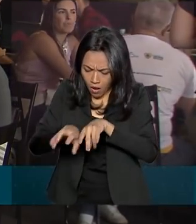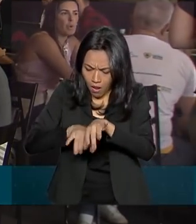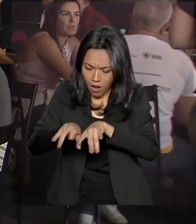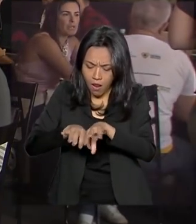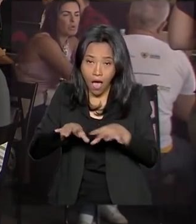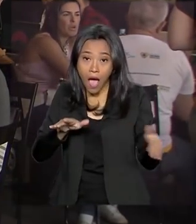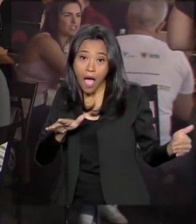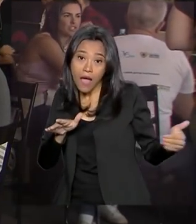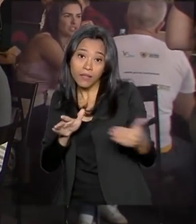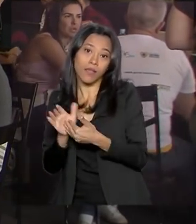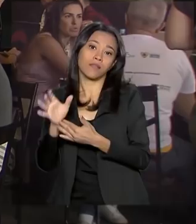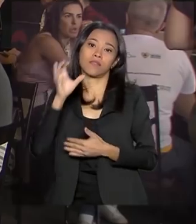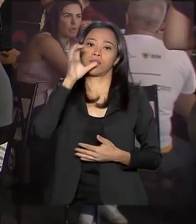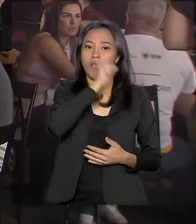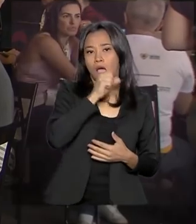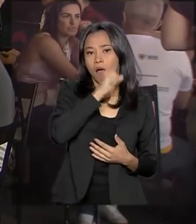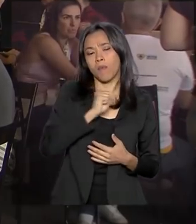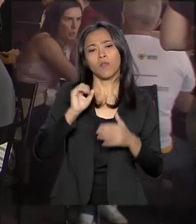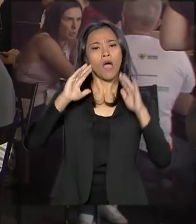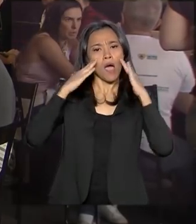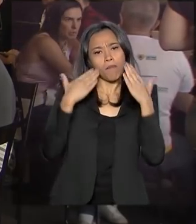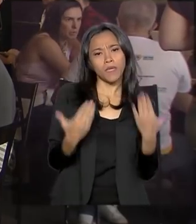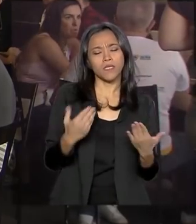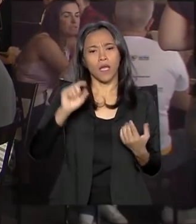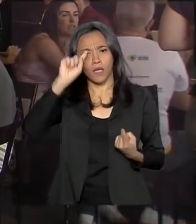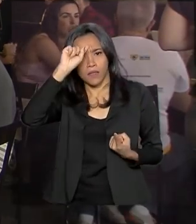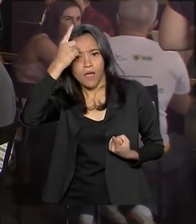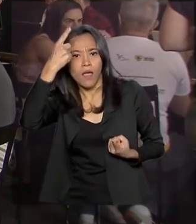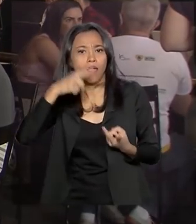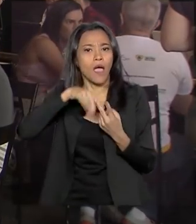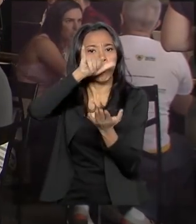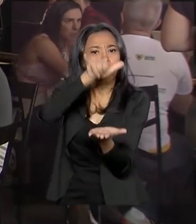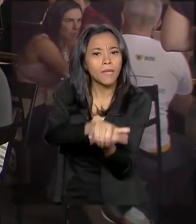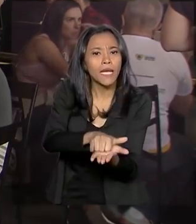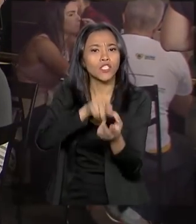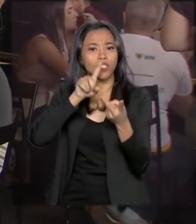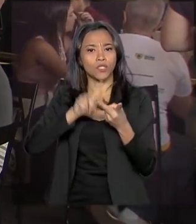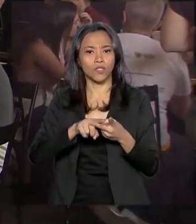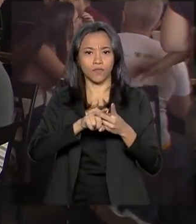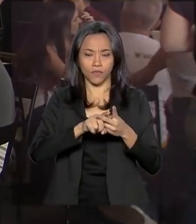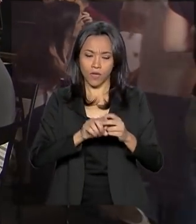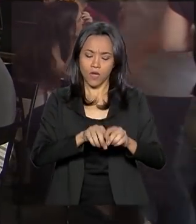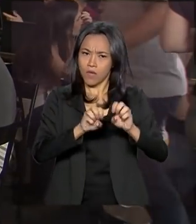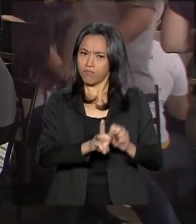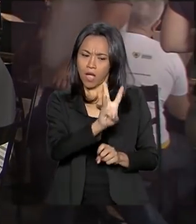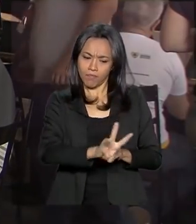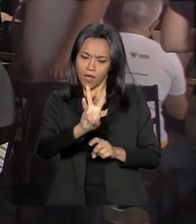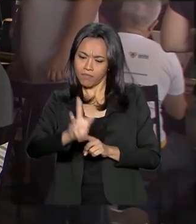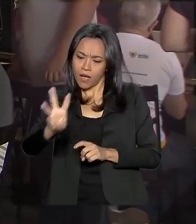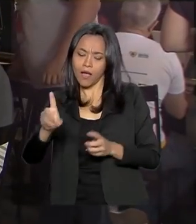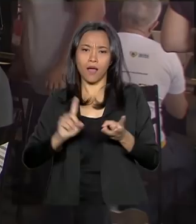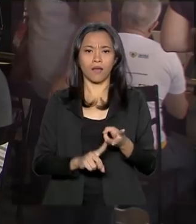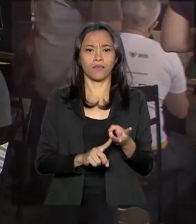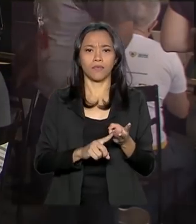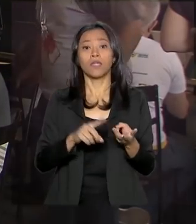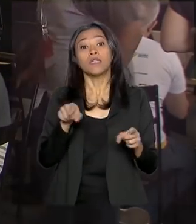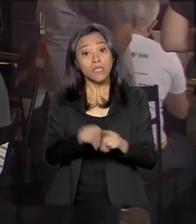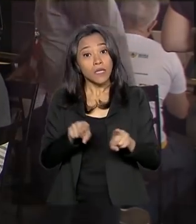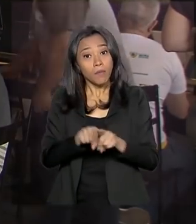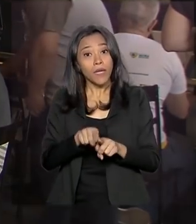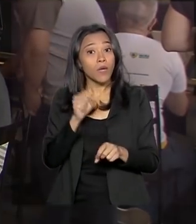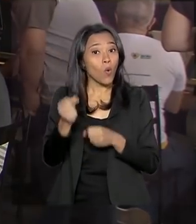sábado, quando vão apresentar sugestões de aplicativos, de páginas de internet, plataformas de web ou até